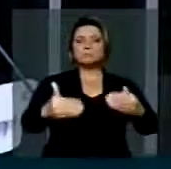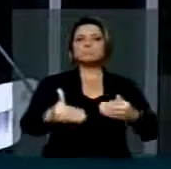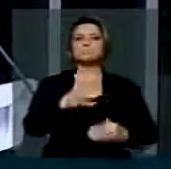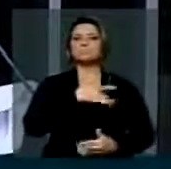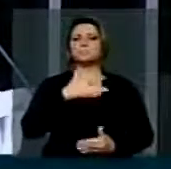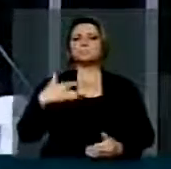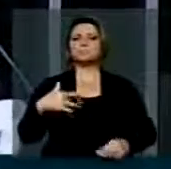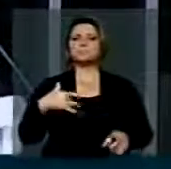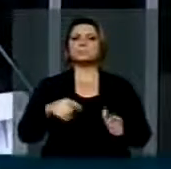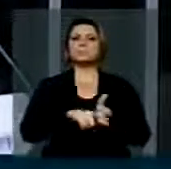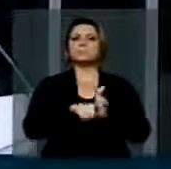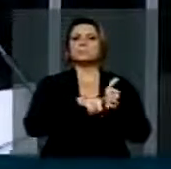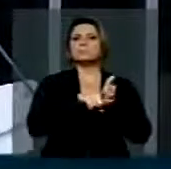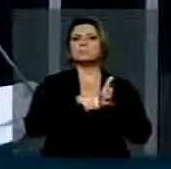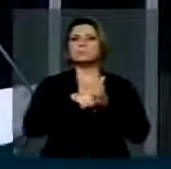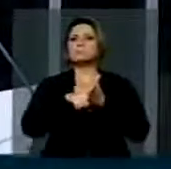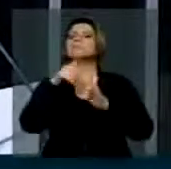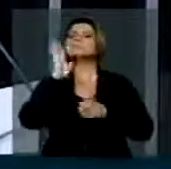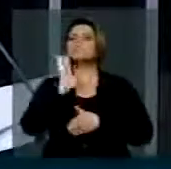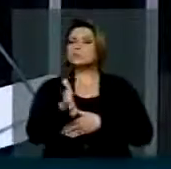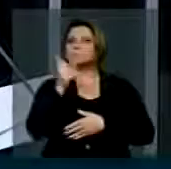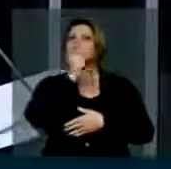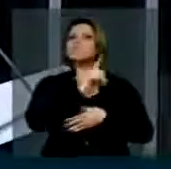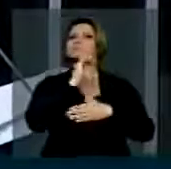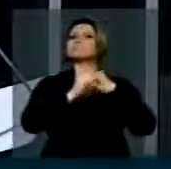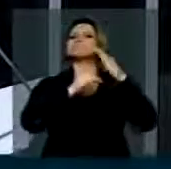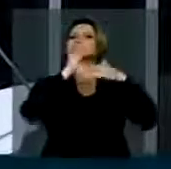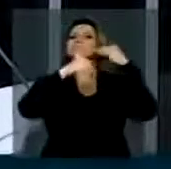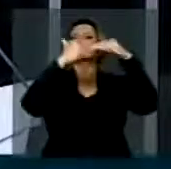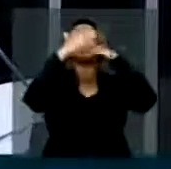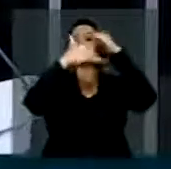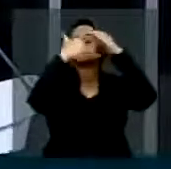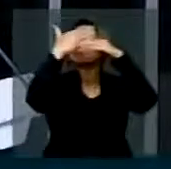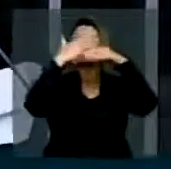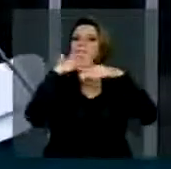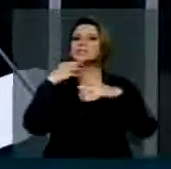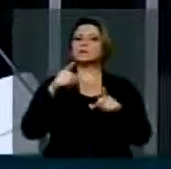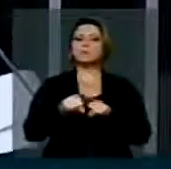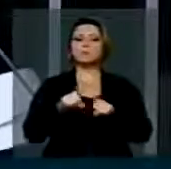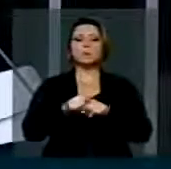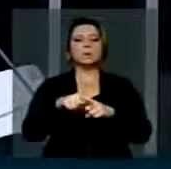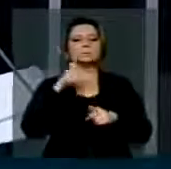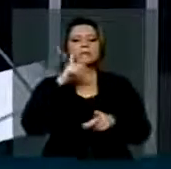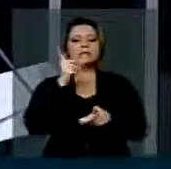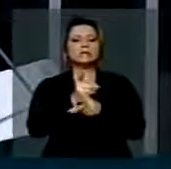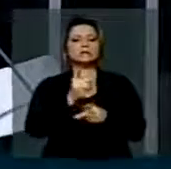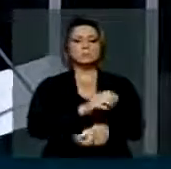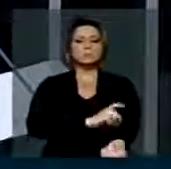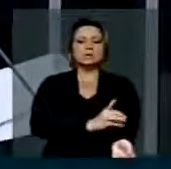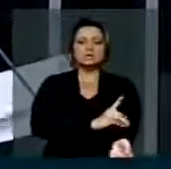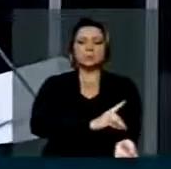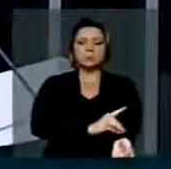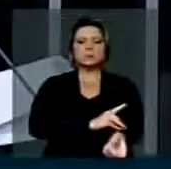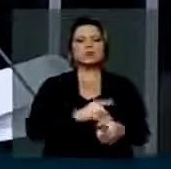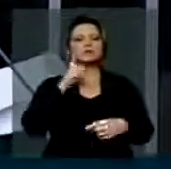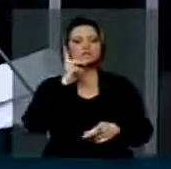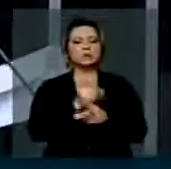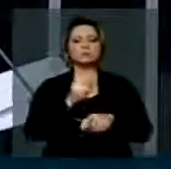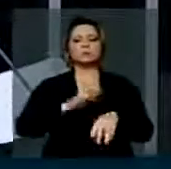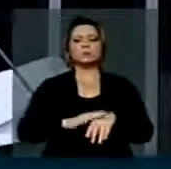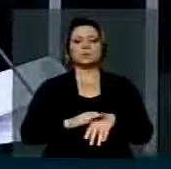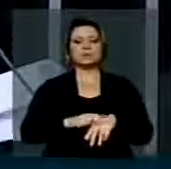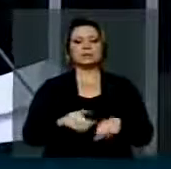Saúde tem dado grandes avanços no que diz respeito a olhar, com um olhar